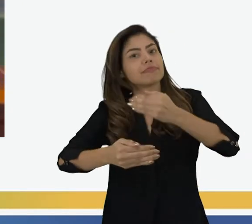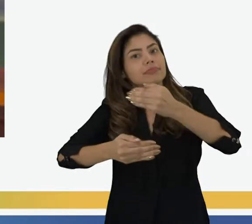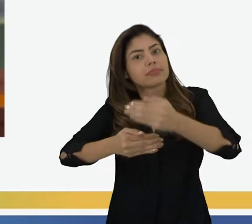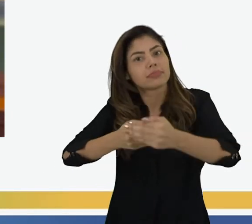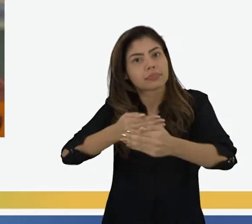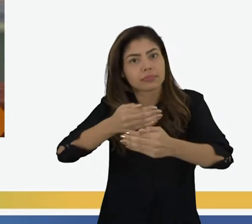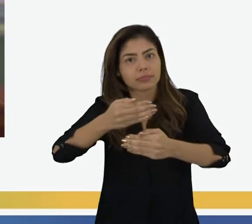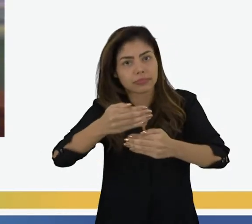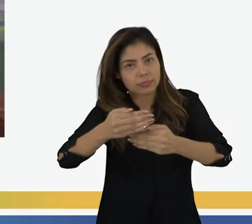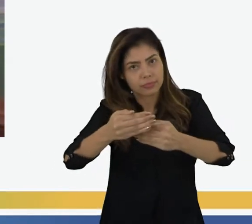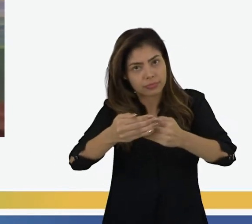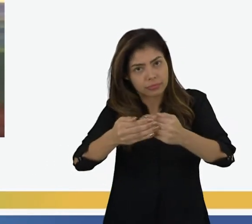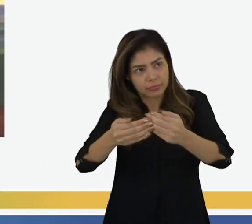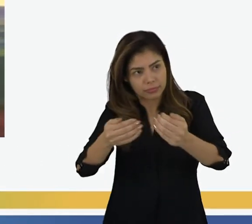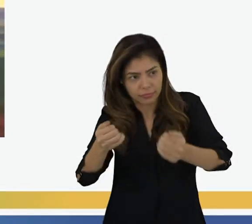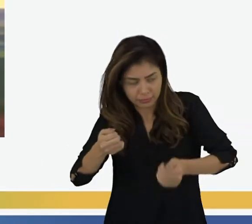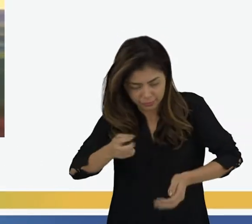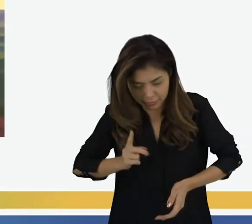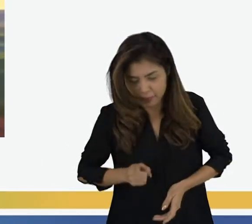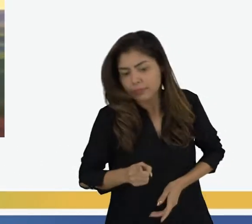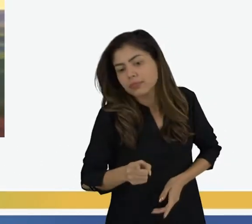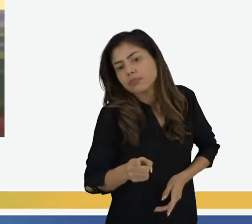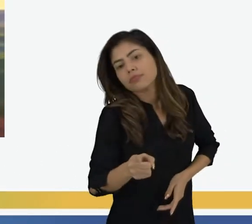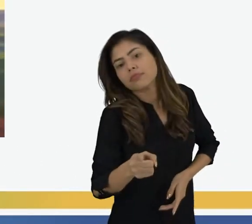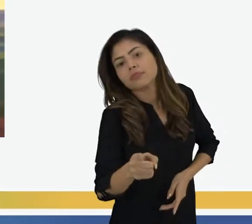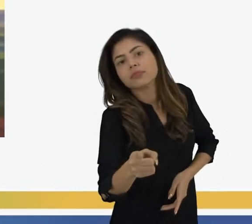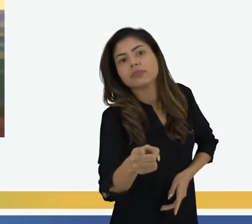Neste ciclo